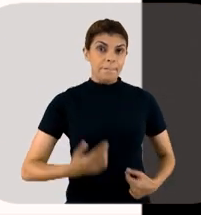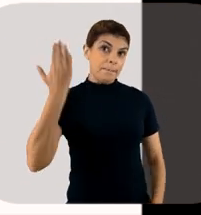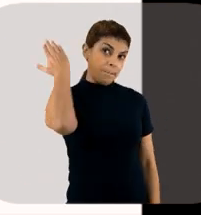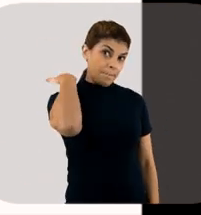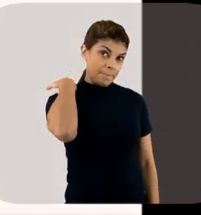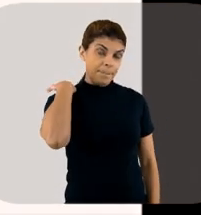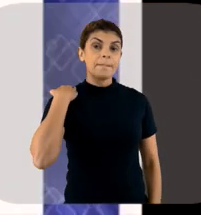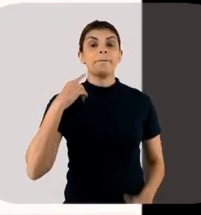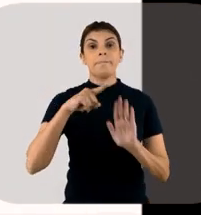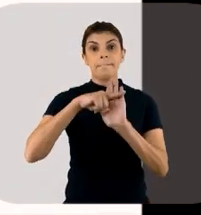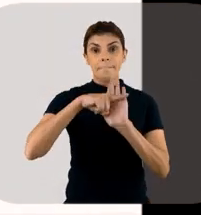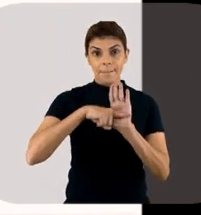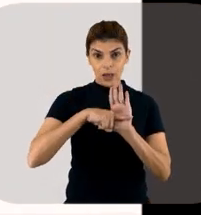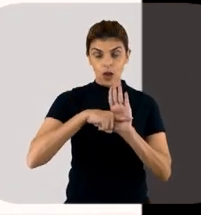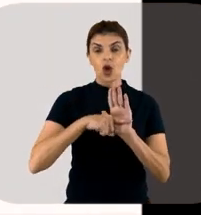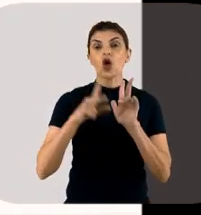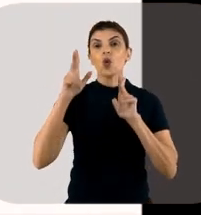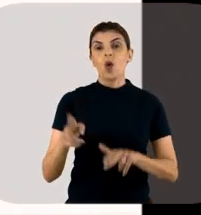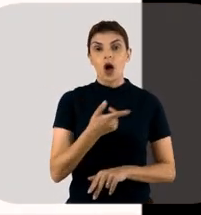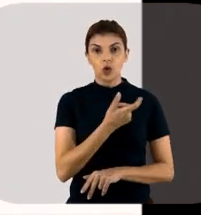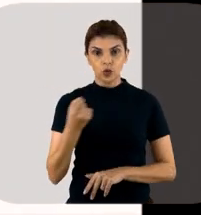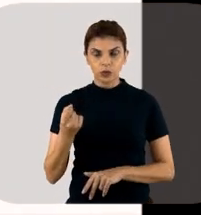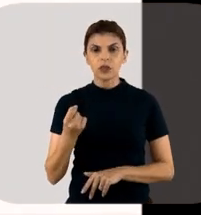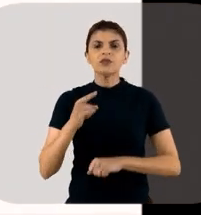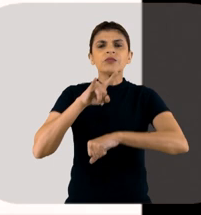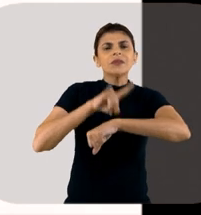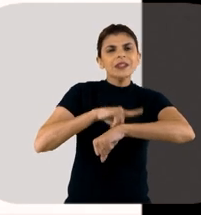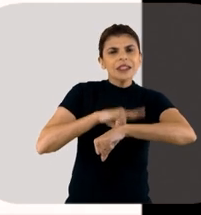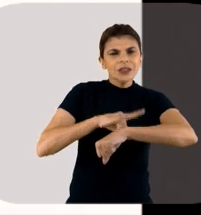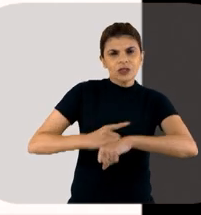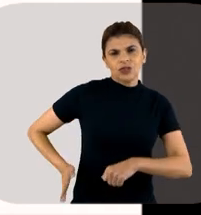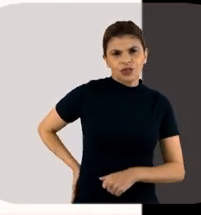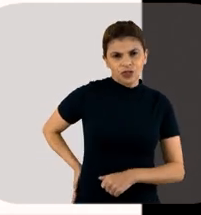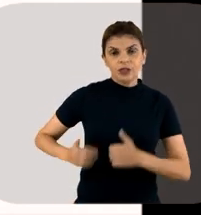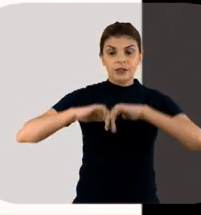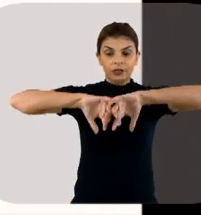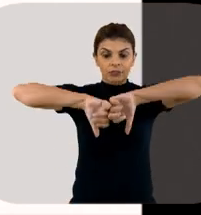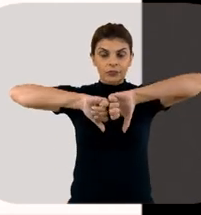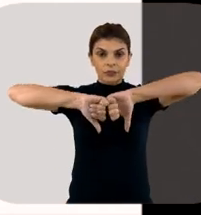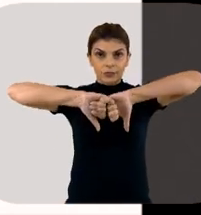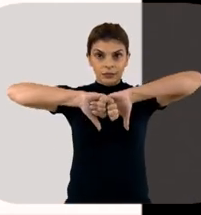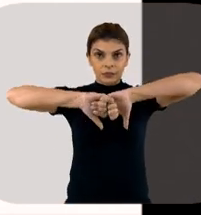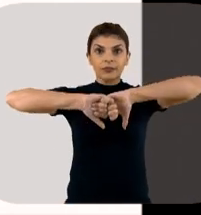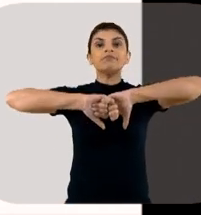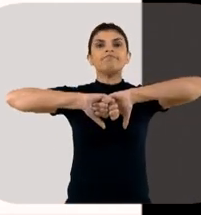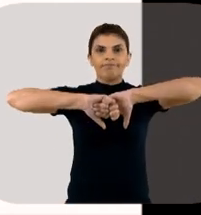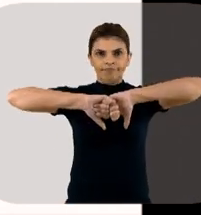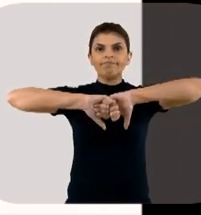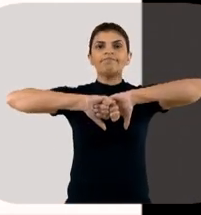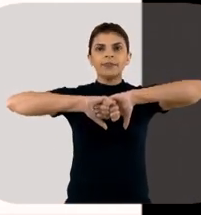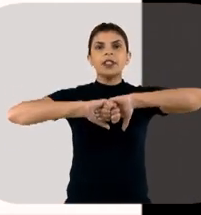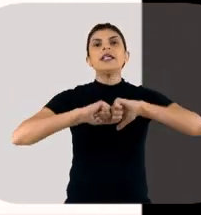menor ou igual a 200, um débito urinário menor, ausente em 6 horas, uma